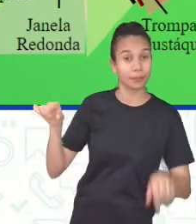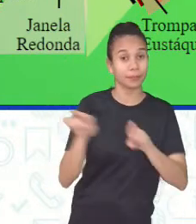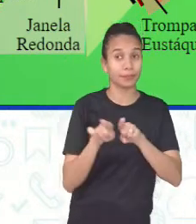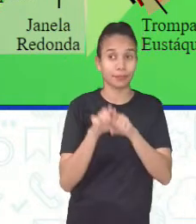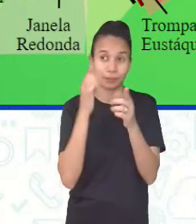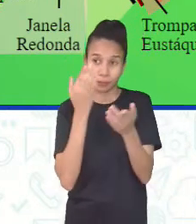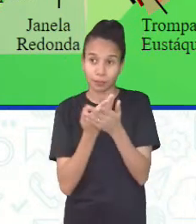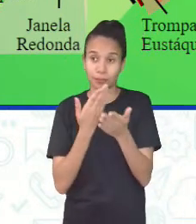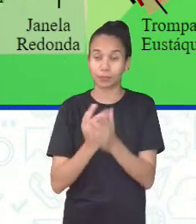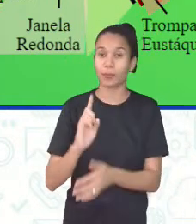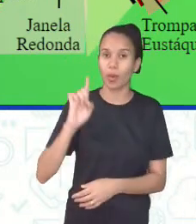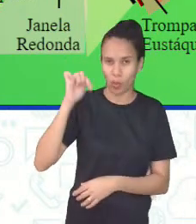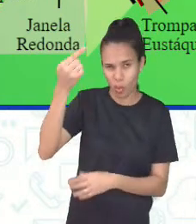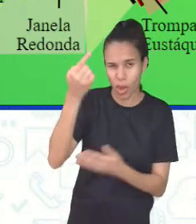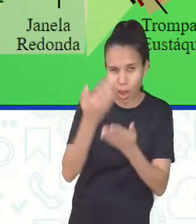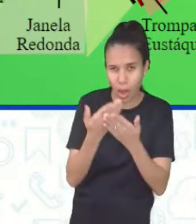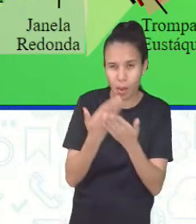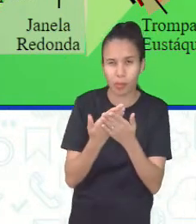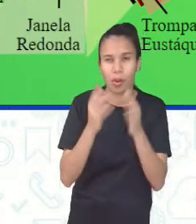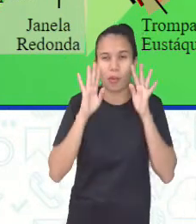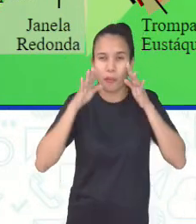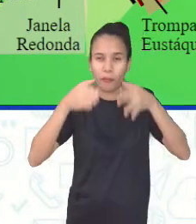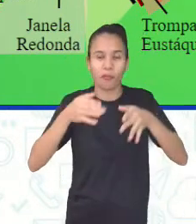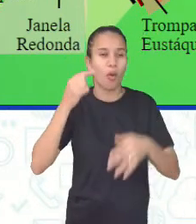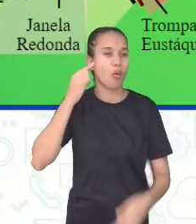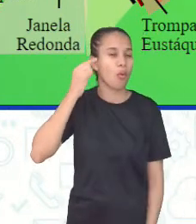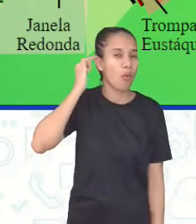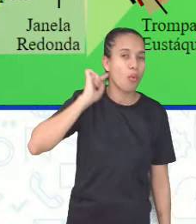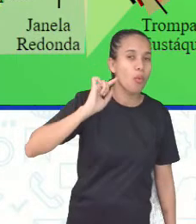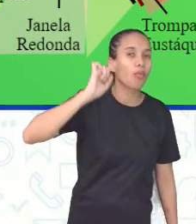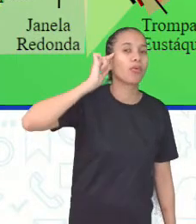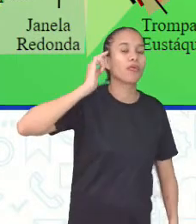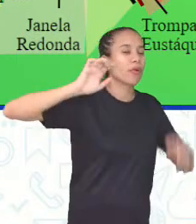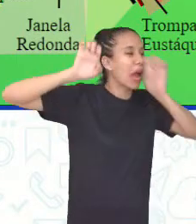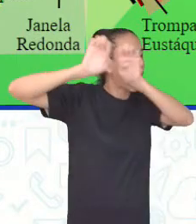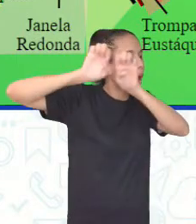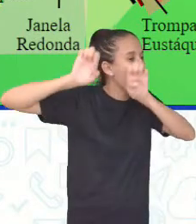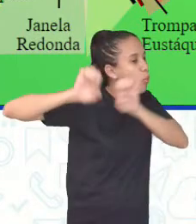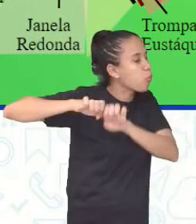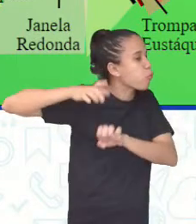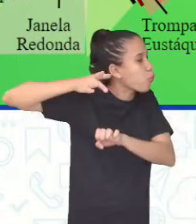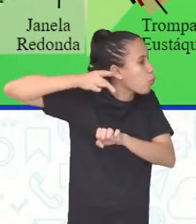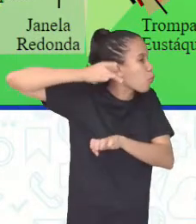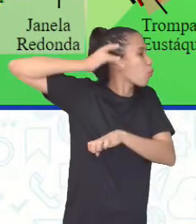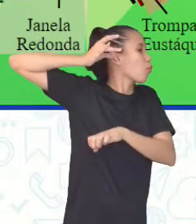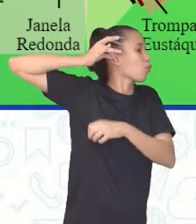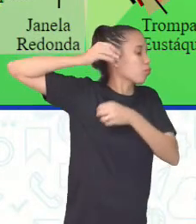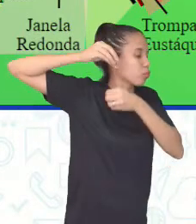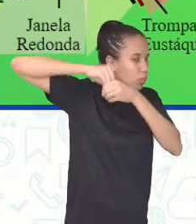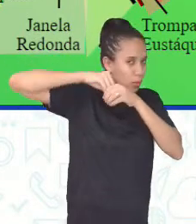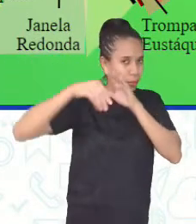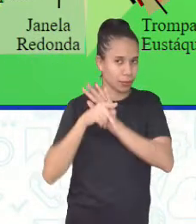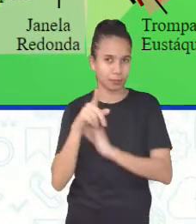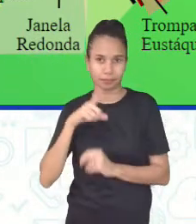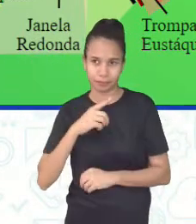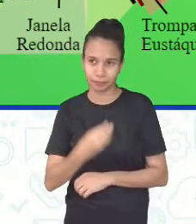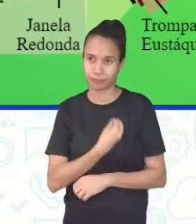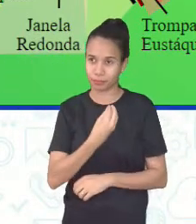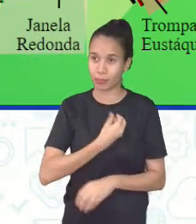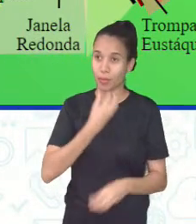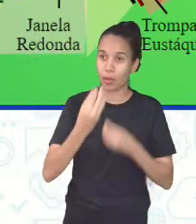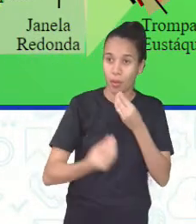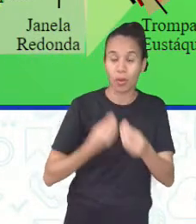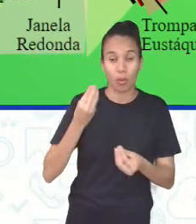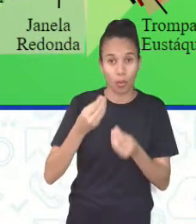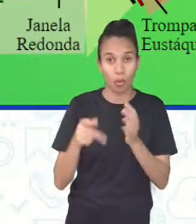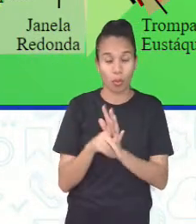estudar em outro momento e vamos estudar todas essas estruturas que compõem o nosso ouvido. Desde a